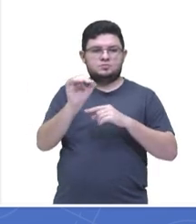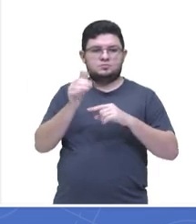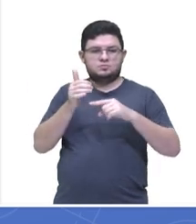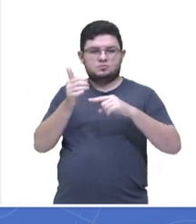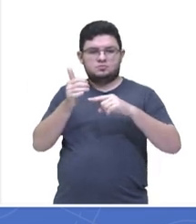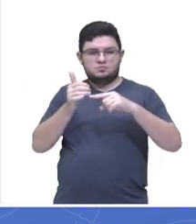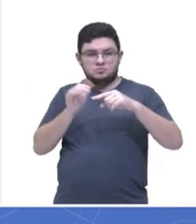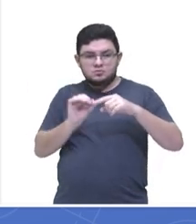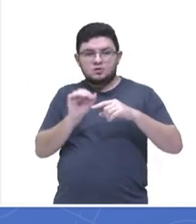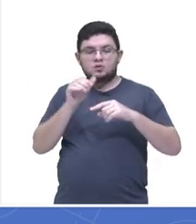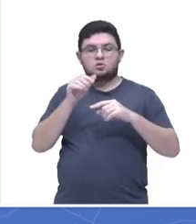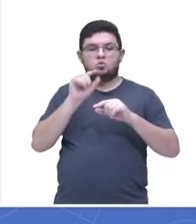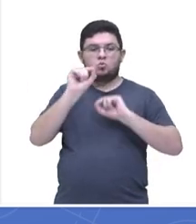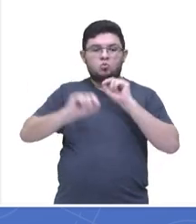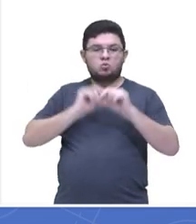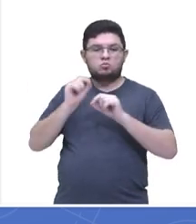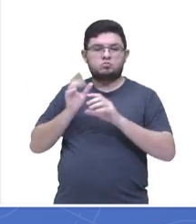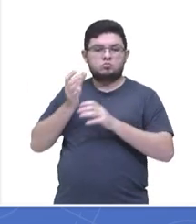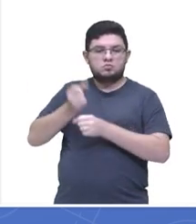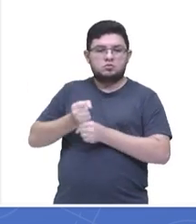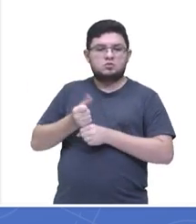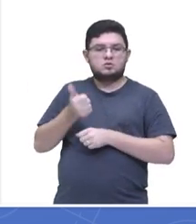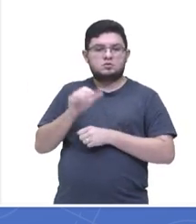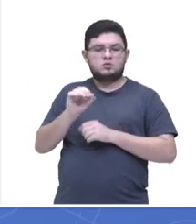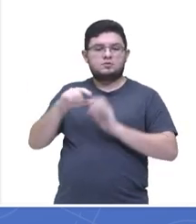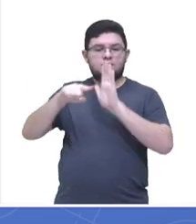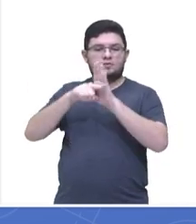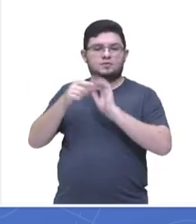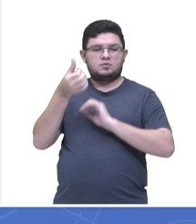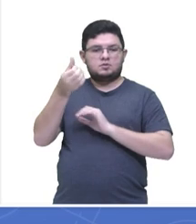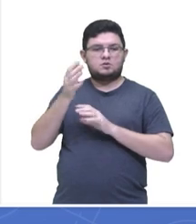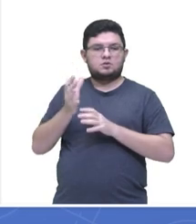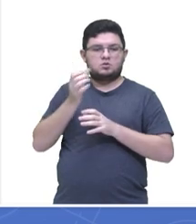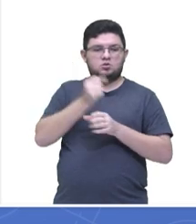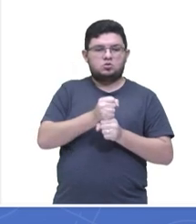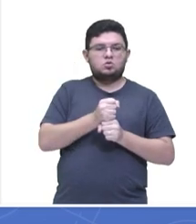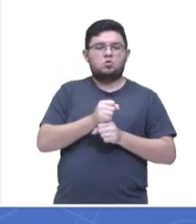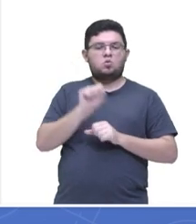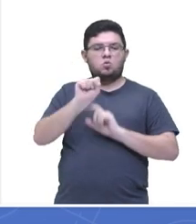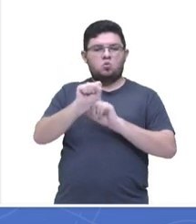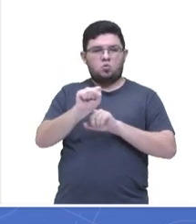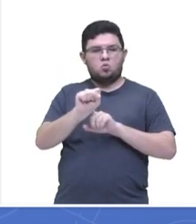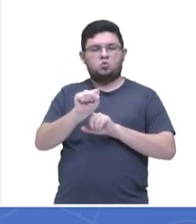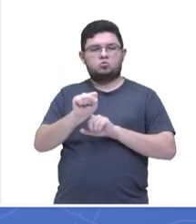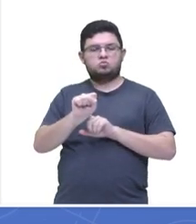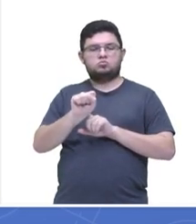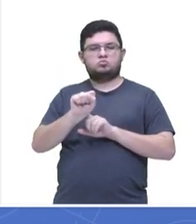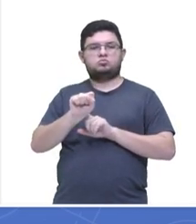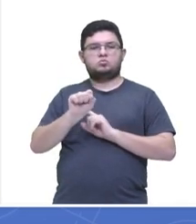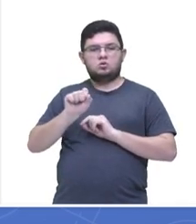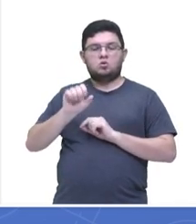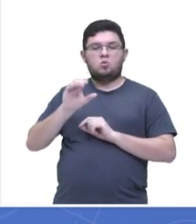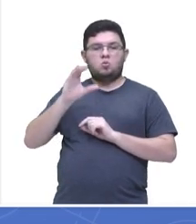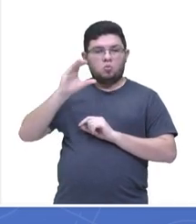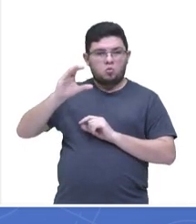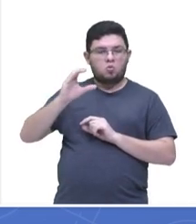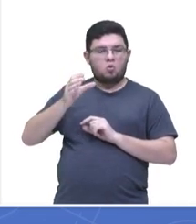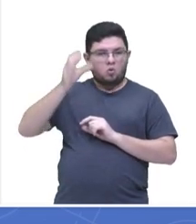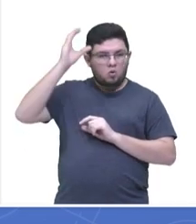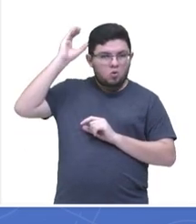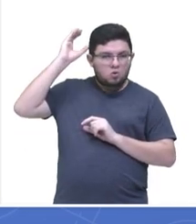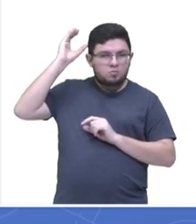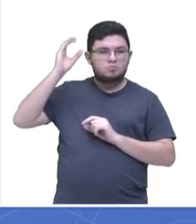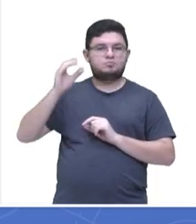é a mesma coisa que 8µ. Então está aí o resultado da nossa questão, está certo?